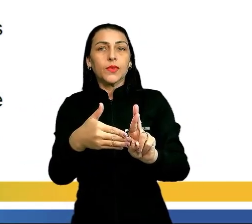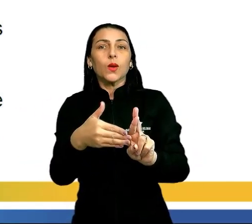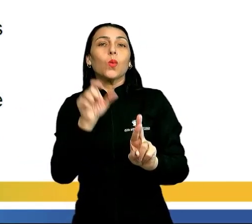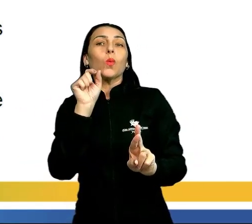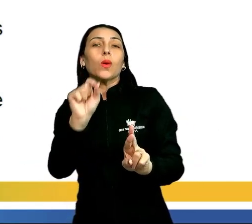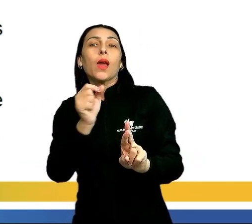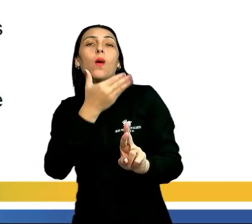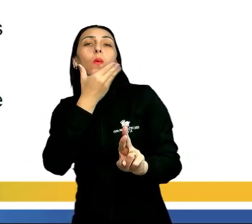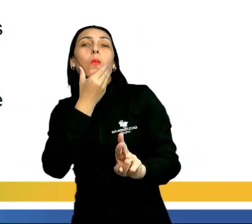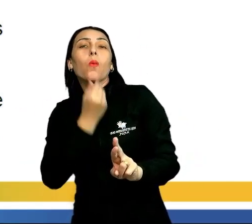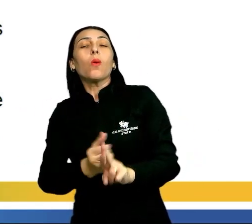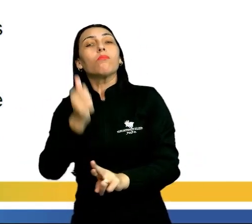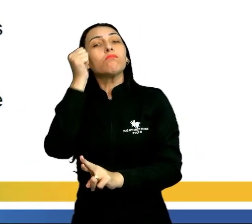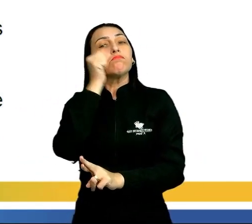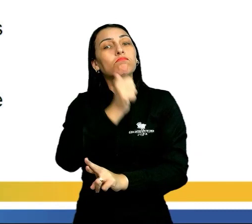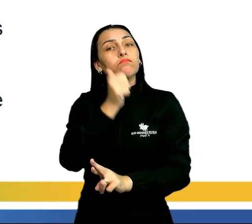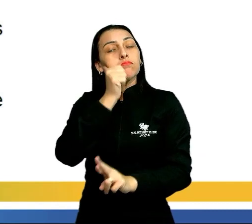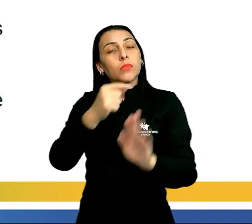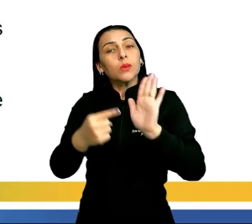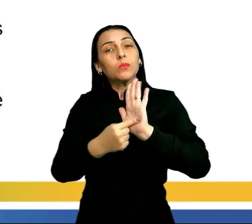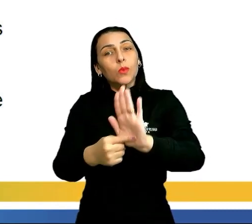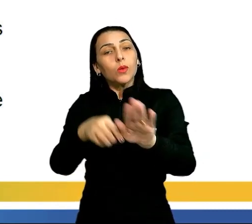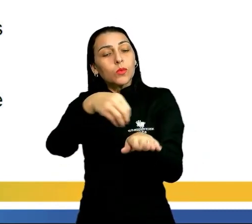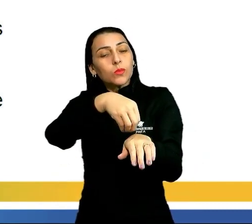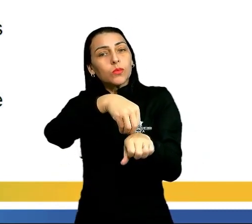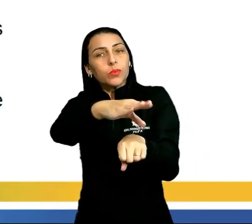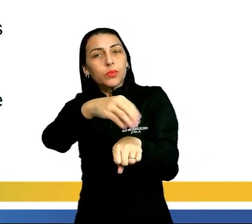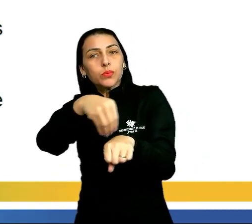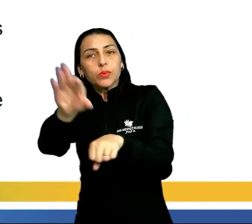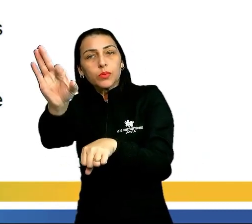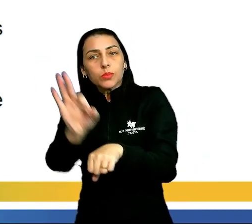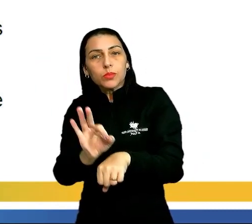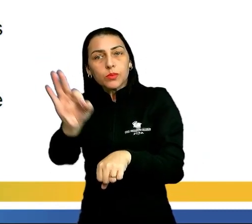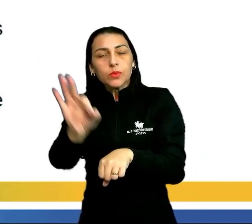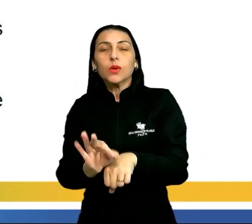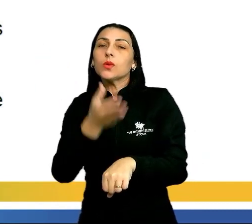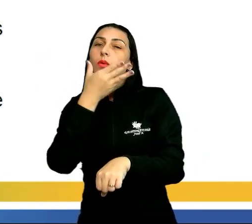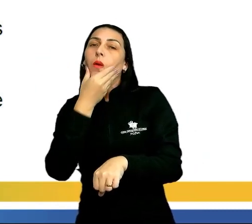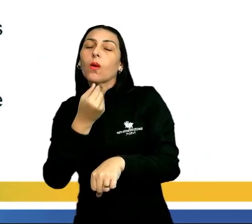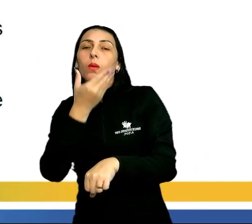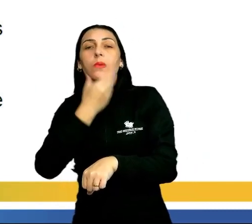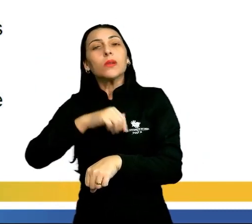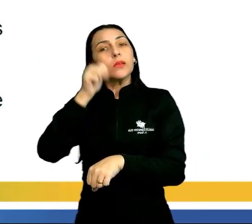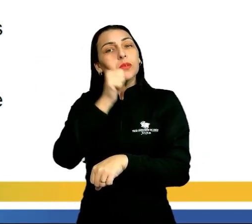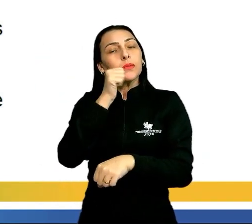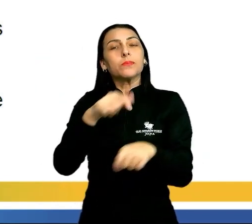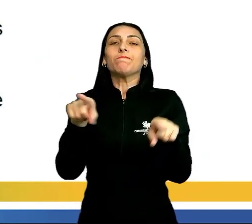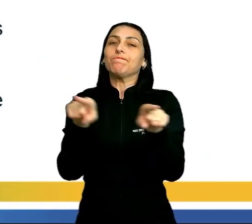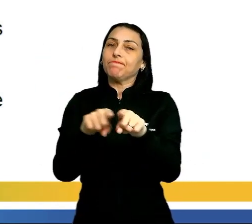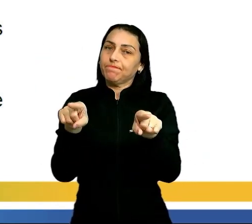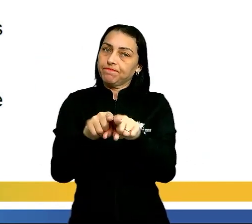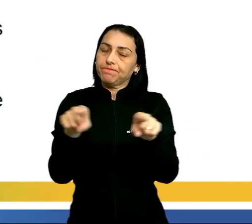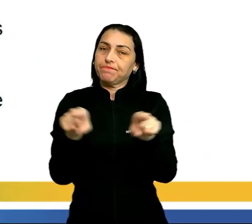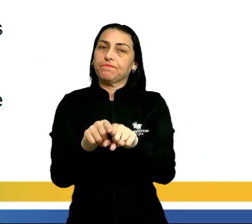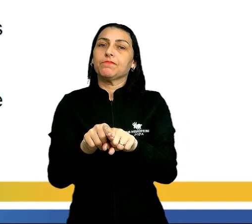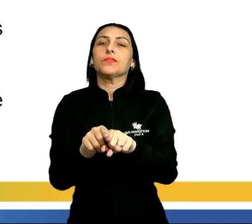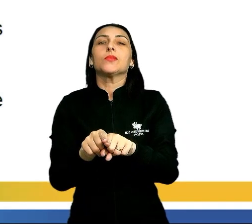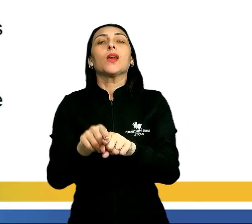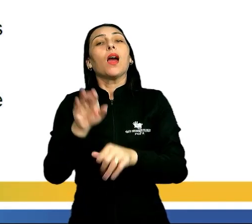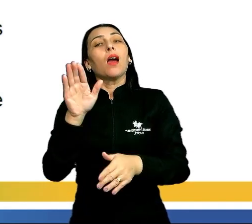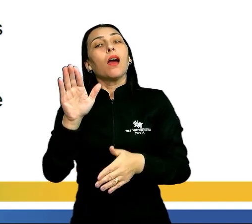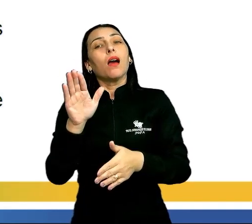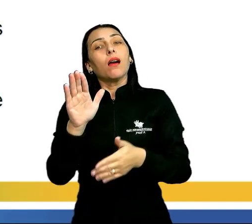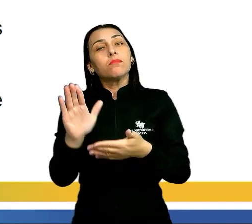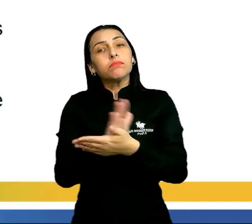sexo. Ela destaca a distribuição percentual tanto de homens como também de mulheres de uma